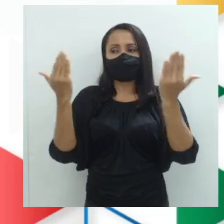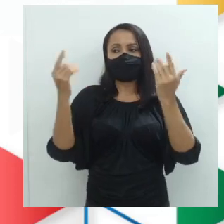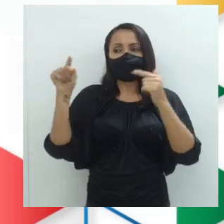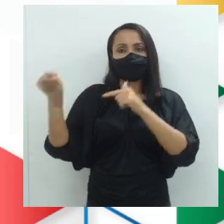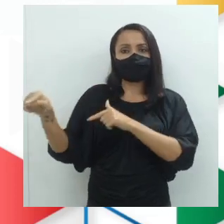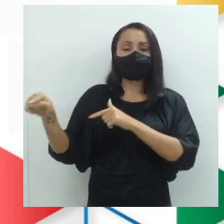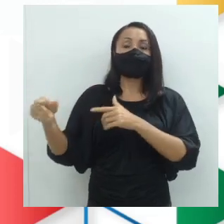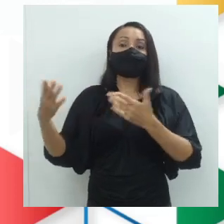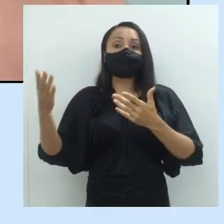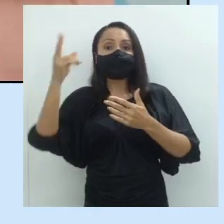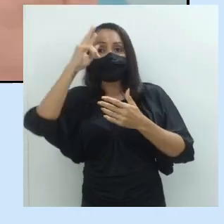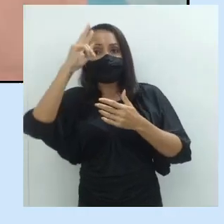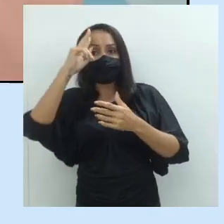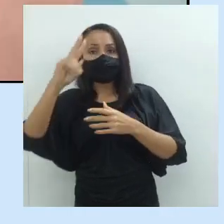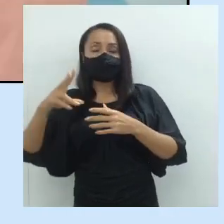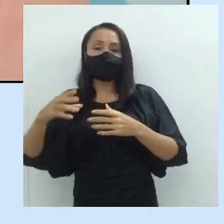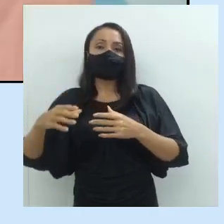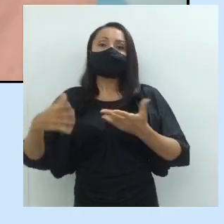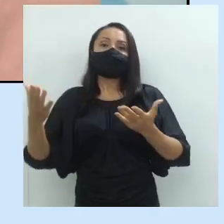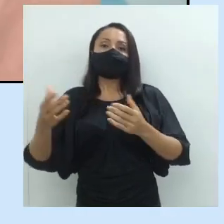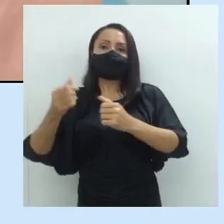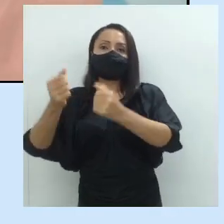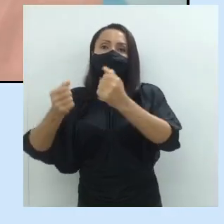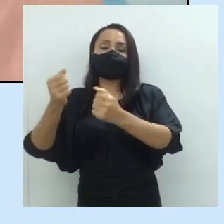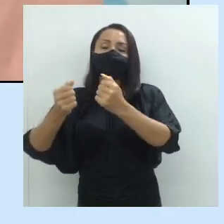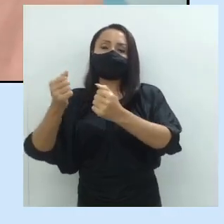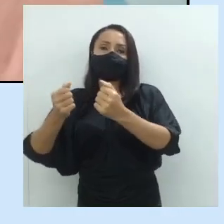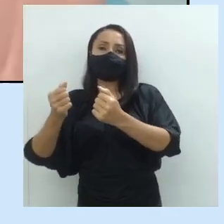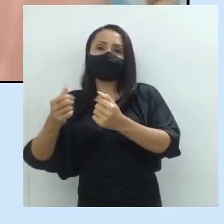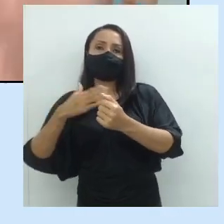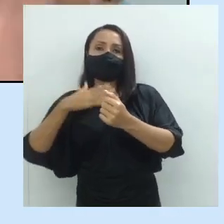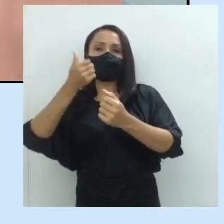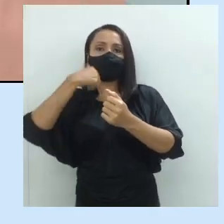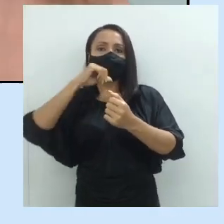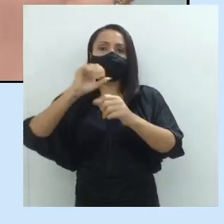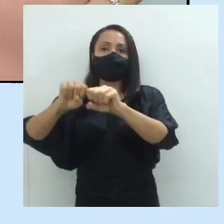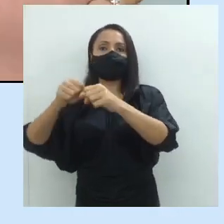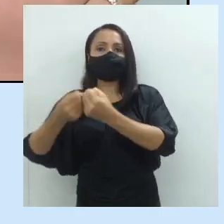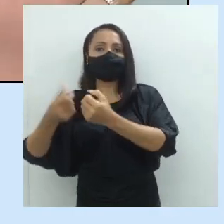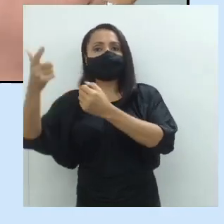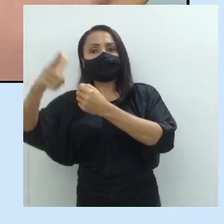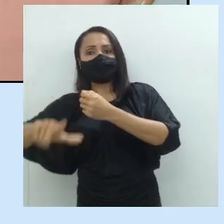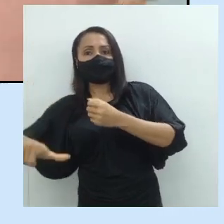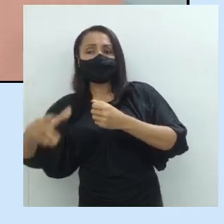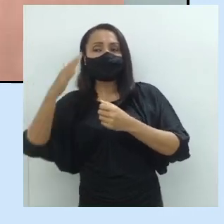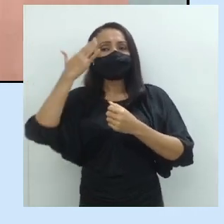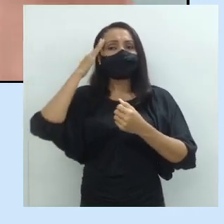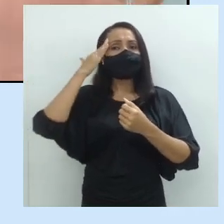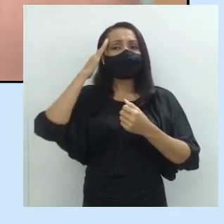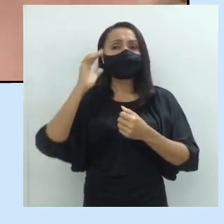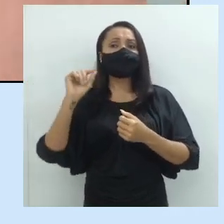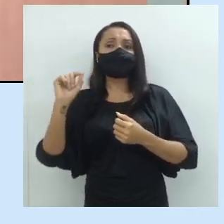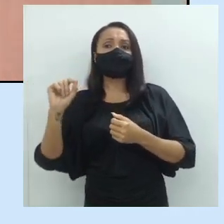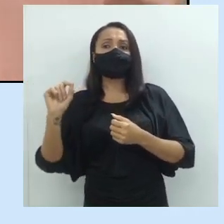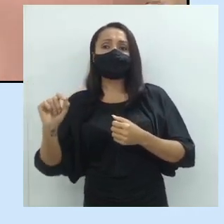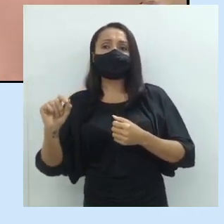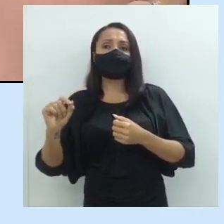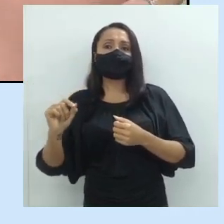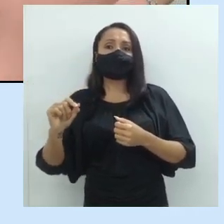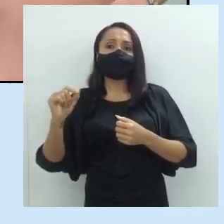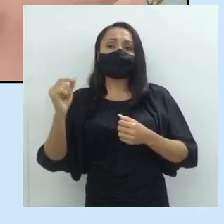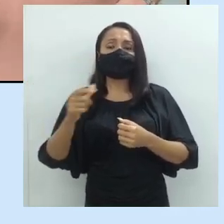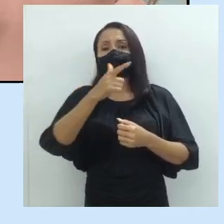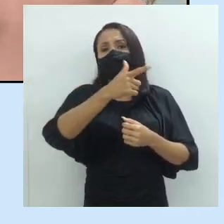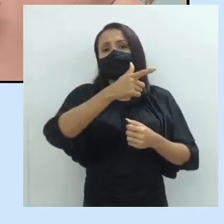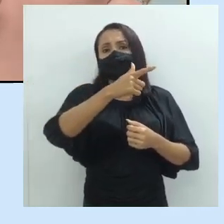Lembram quando eu falei, o carro da minha mãe quebrou novamente? Isso já vai dar a entender que outra hora esse carro